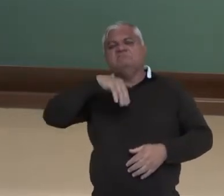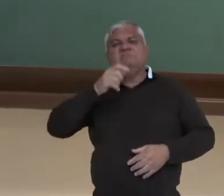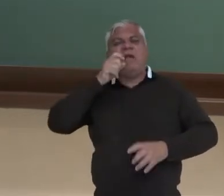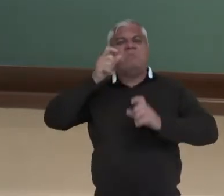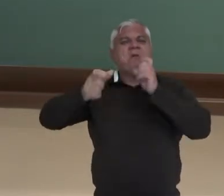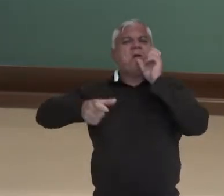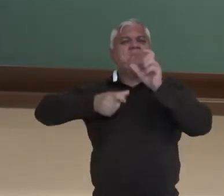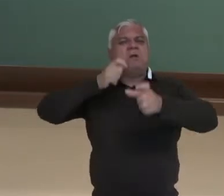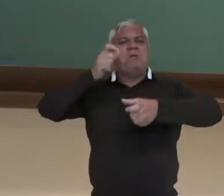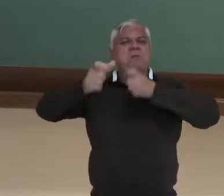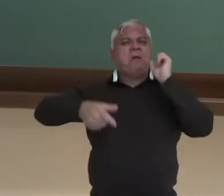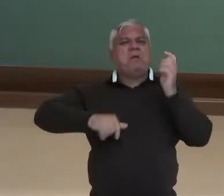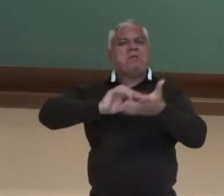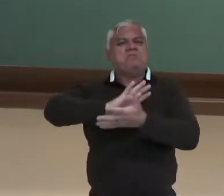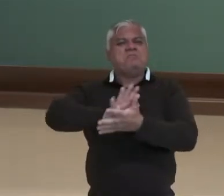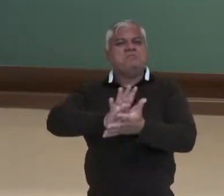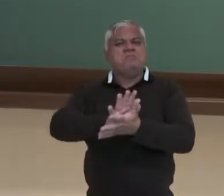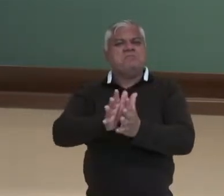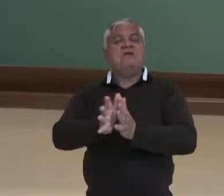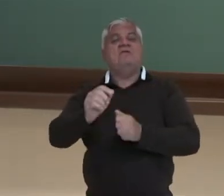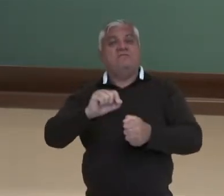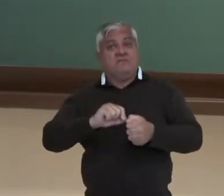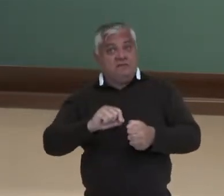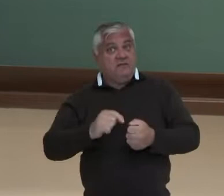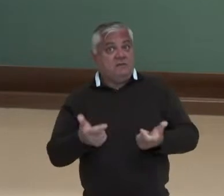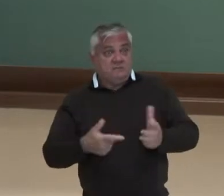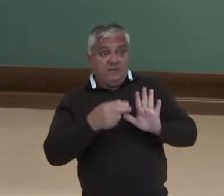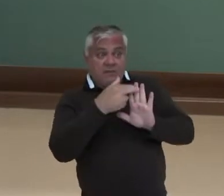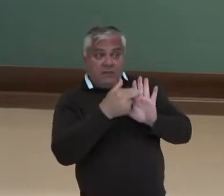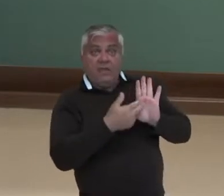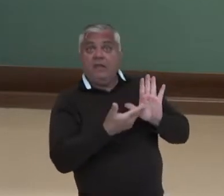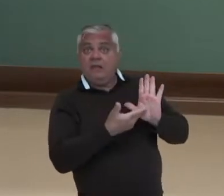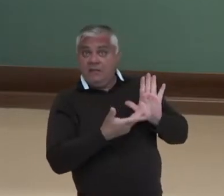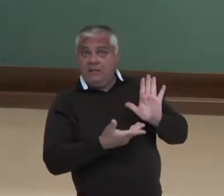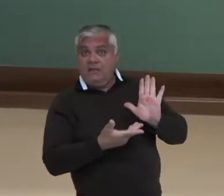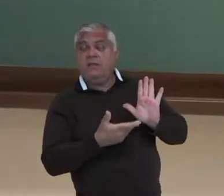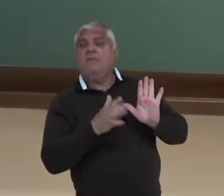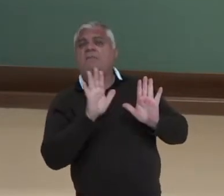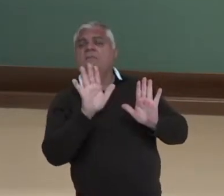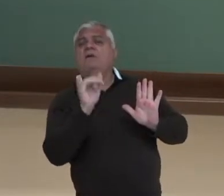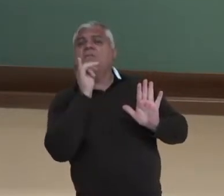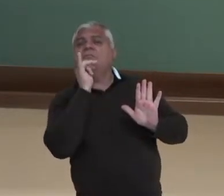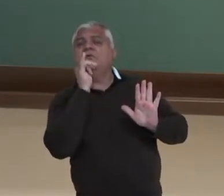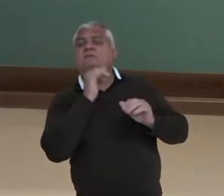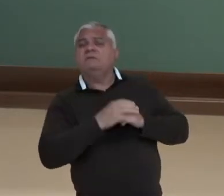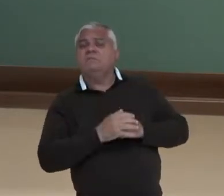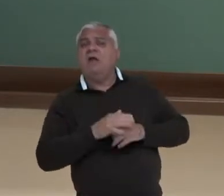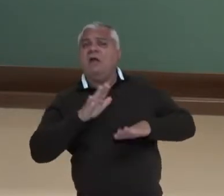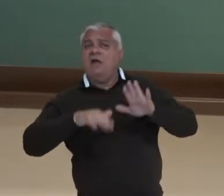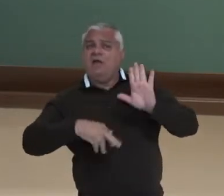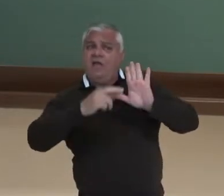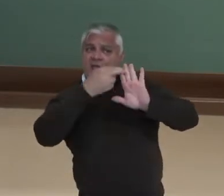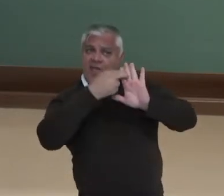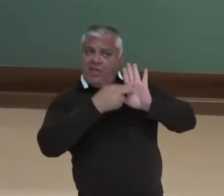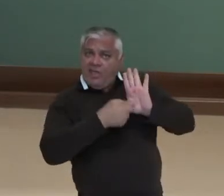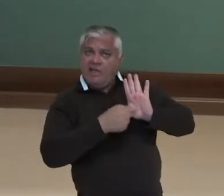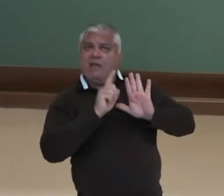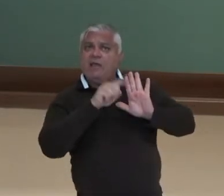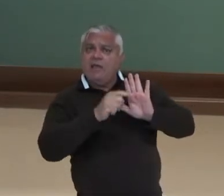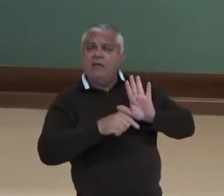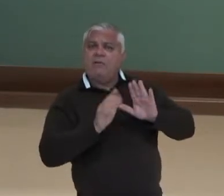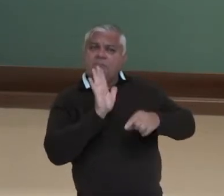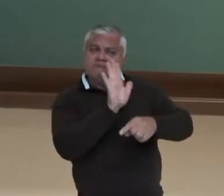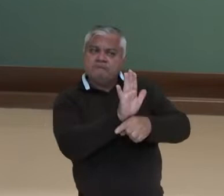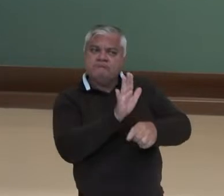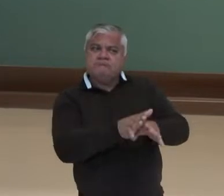né? Acabam fazendo coisas erradas, né? E as regras, elas estão aqui, então, para disciplinar,